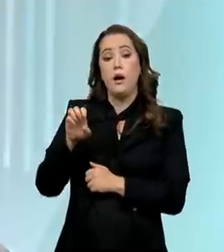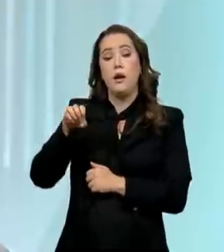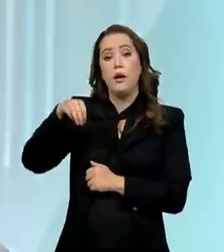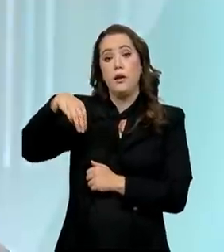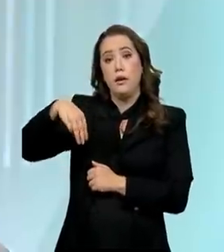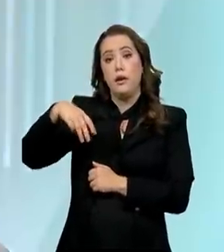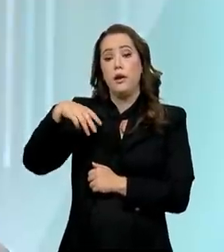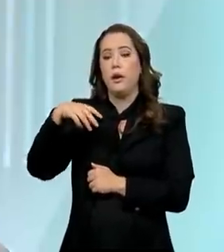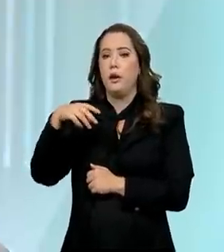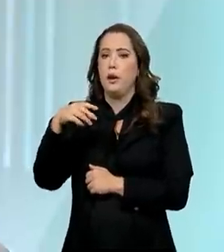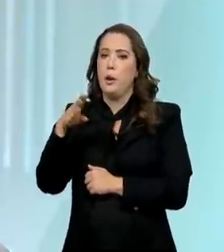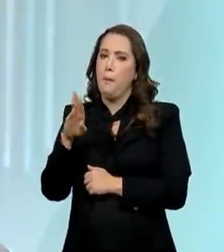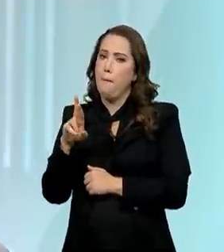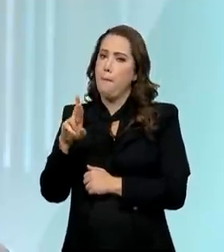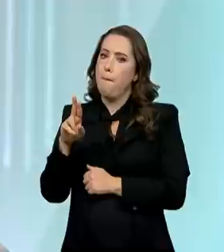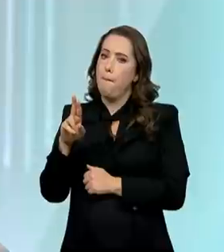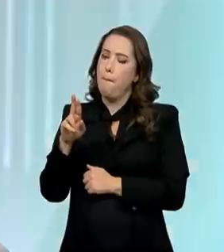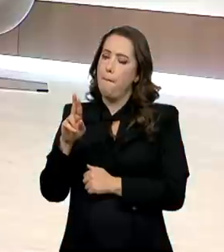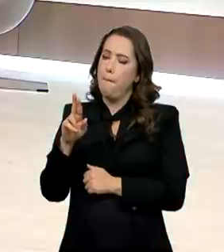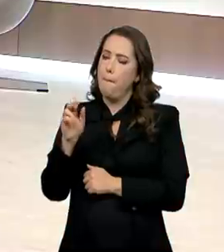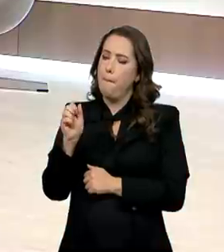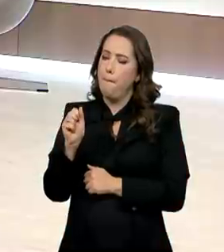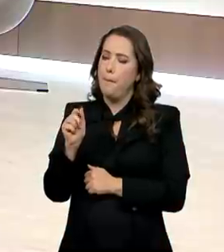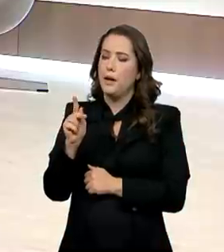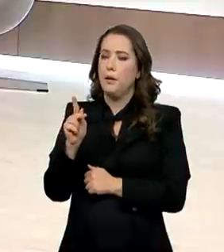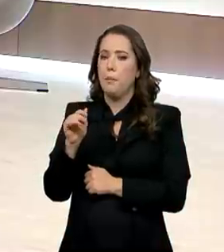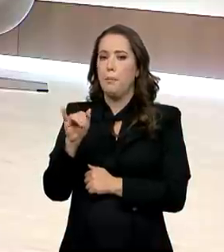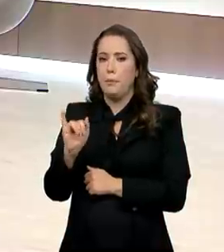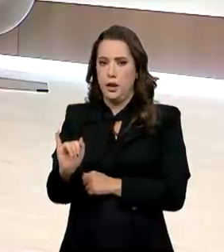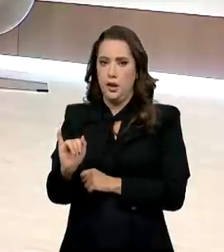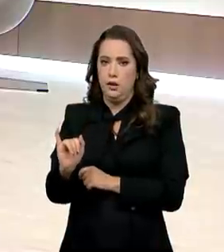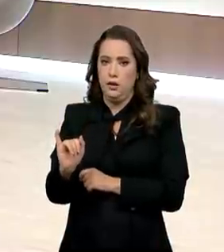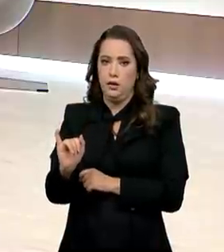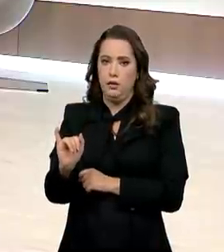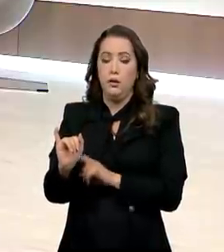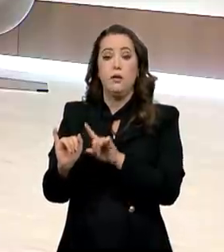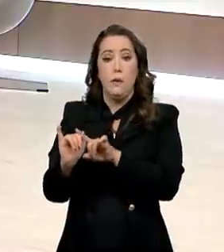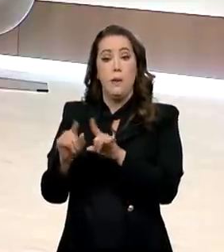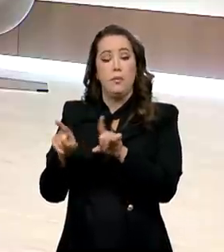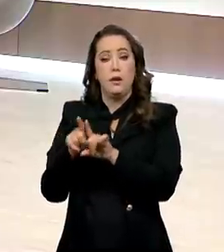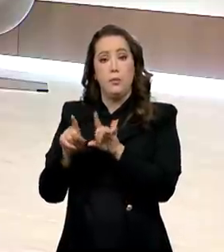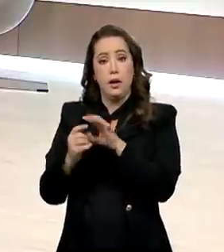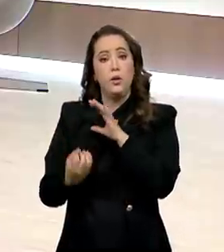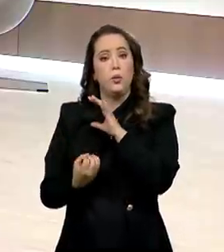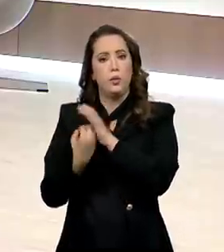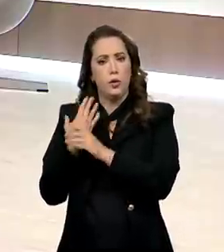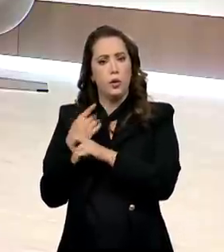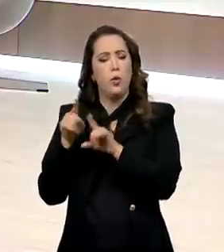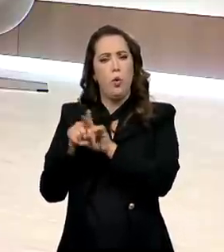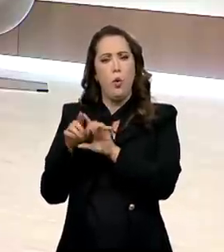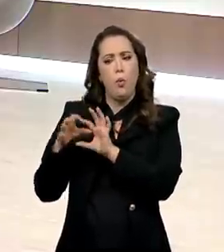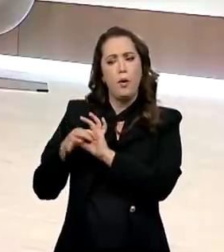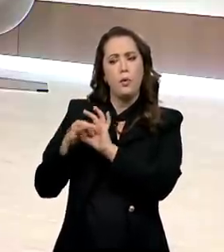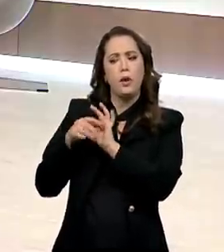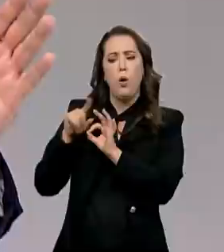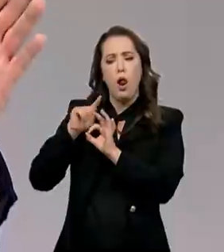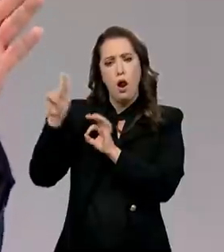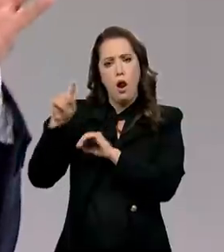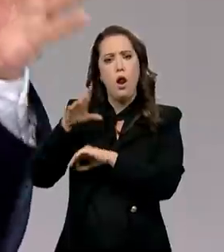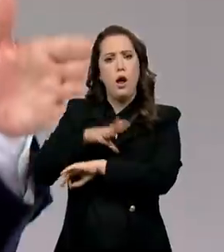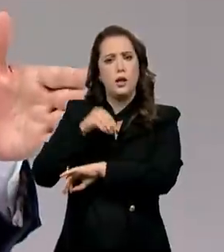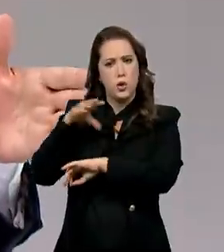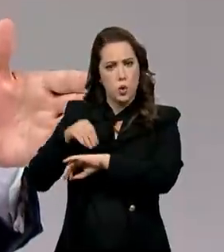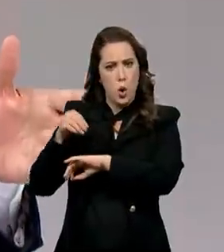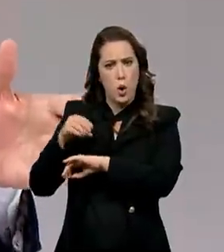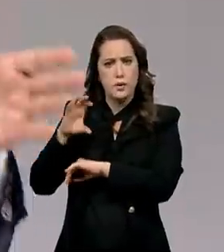vinculada ao Ministério da Ciência, Tecnologia e Inovações, também lançou uma parceria e um projeto lá na COP26, em Glasgow, na Escócia. Ou